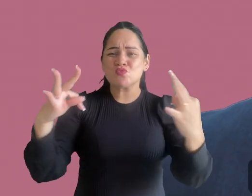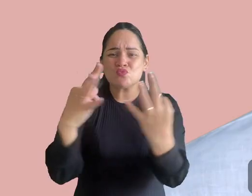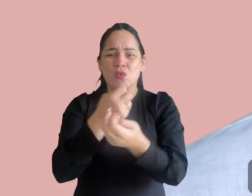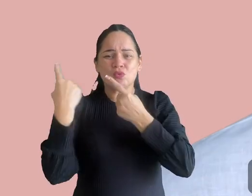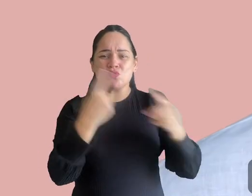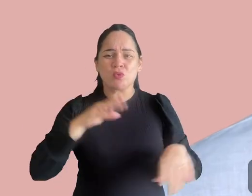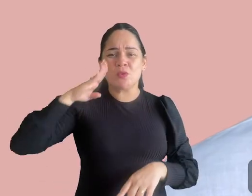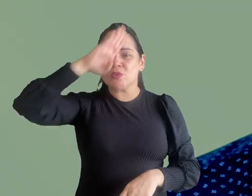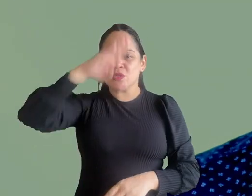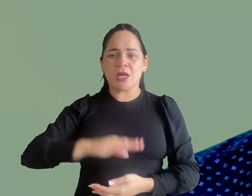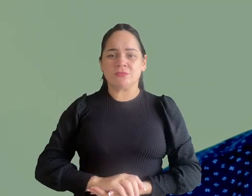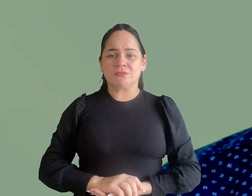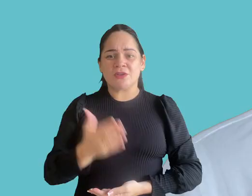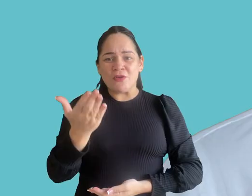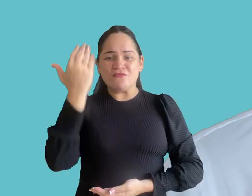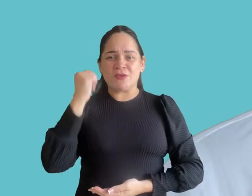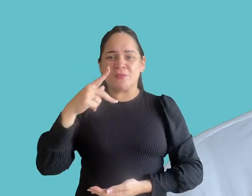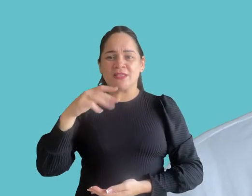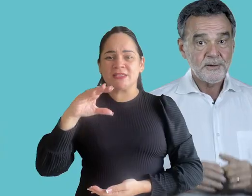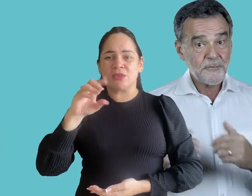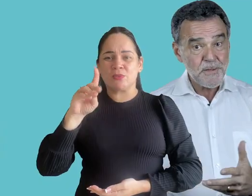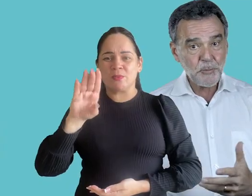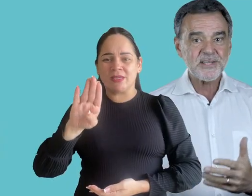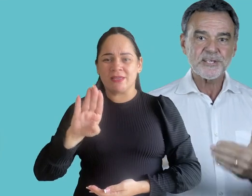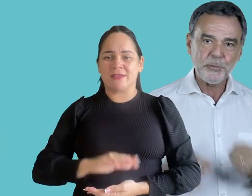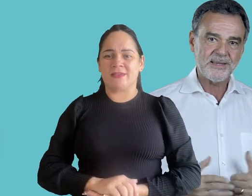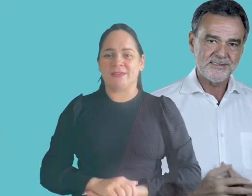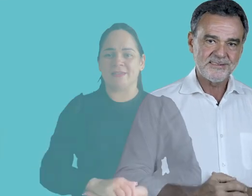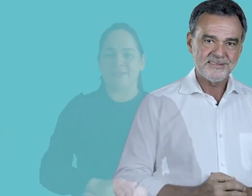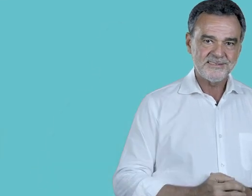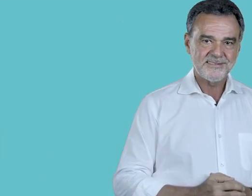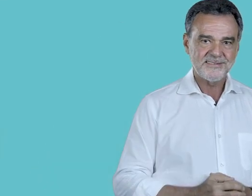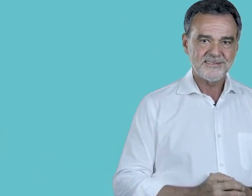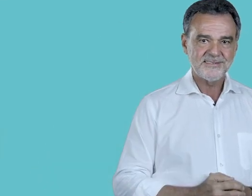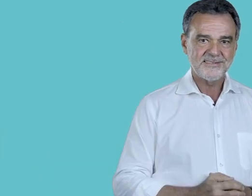derrotaremos Bolsonaro. Vem pro PCdoB!